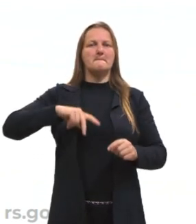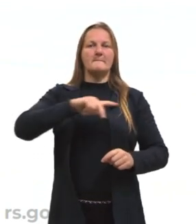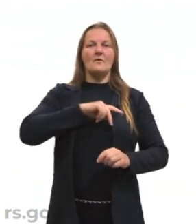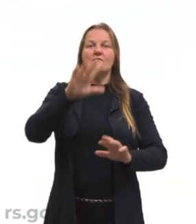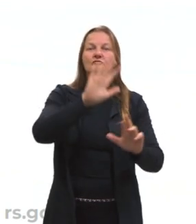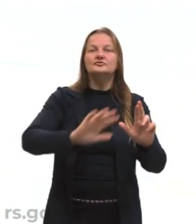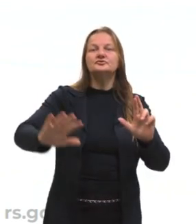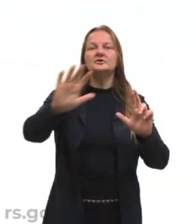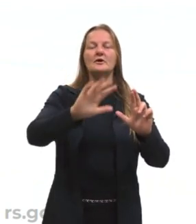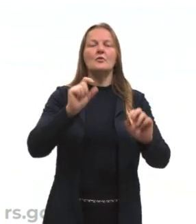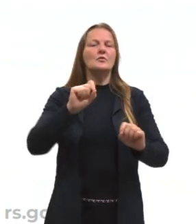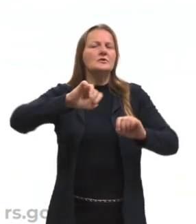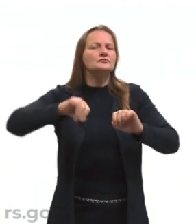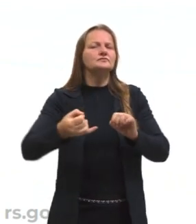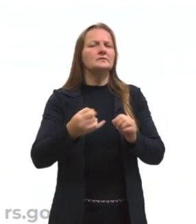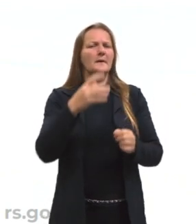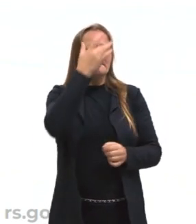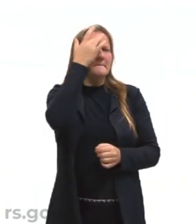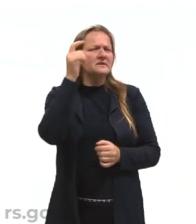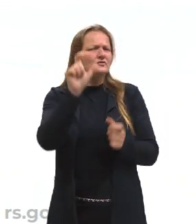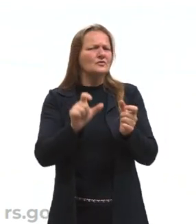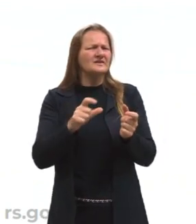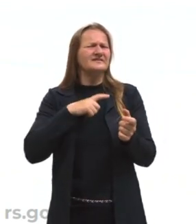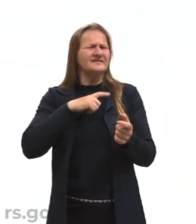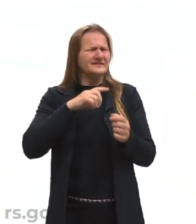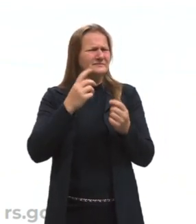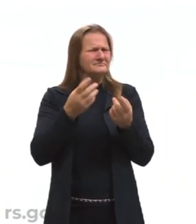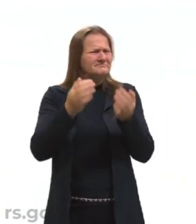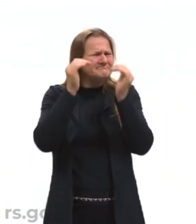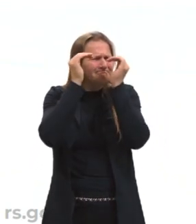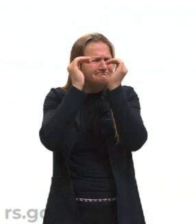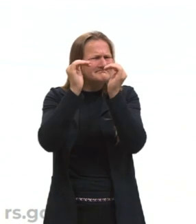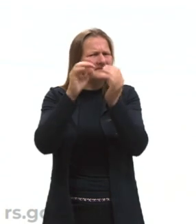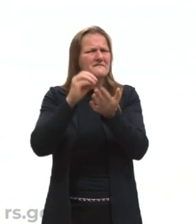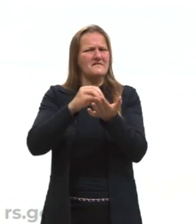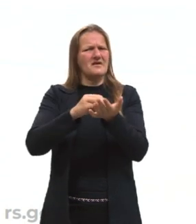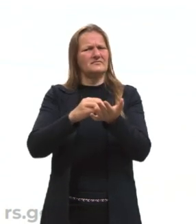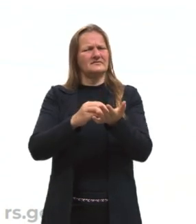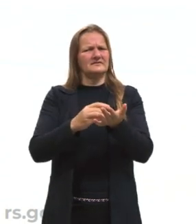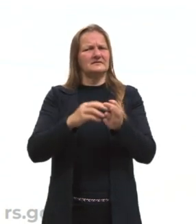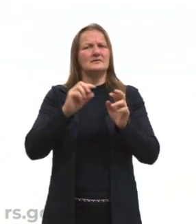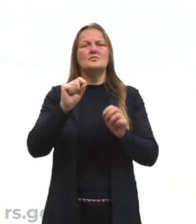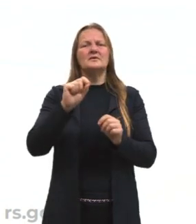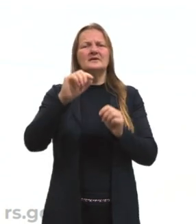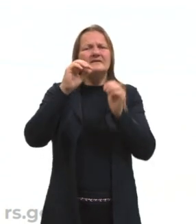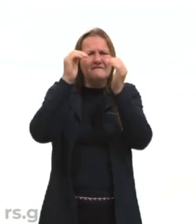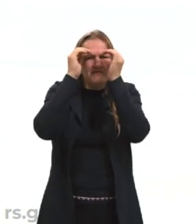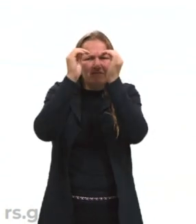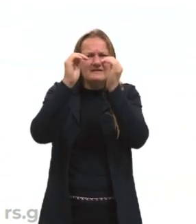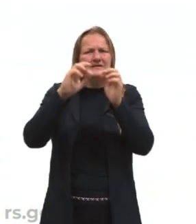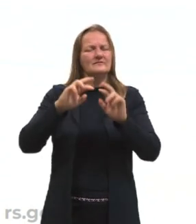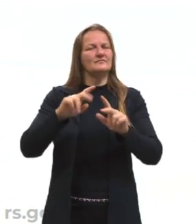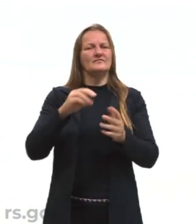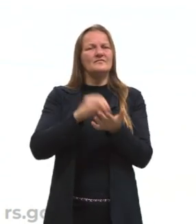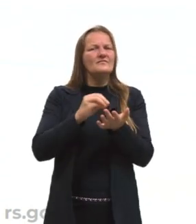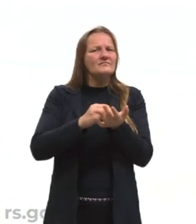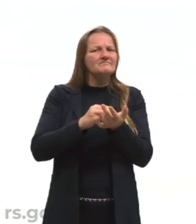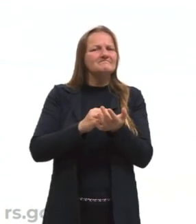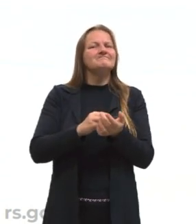O que justifica as pessoas terem tanta dificuldade em aceitar o que é diferente a elas? Nós temos,